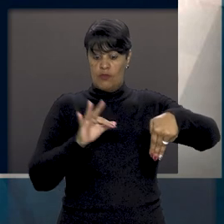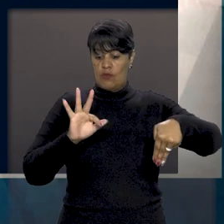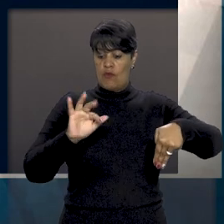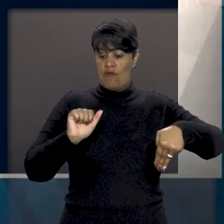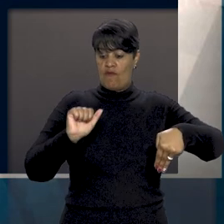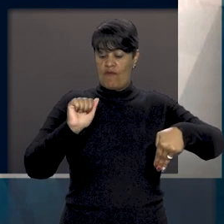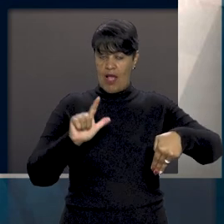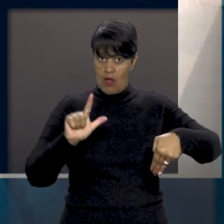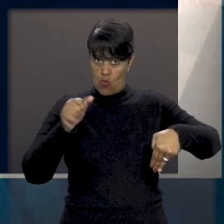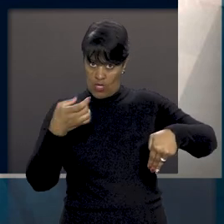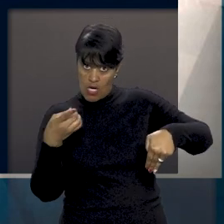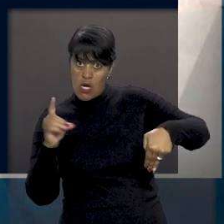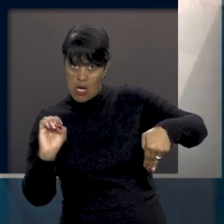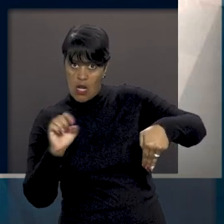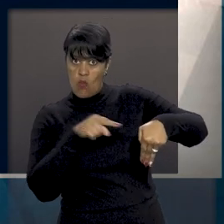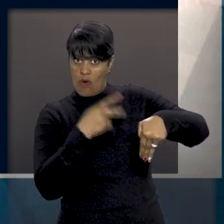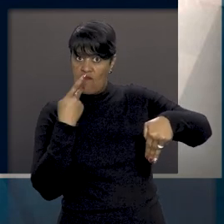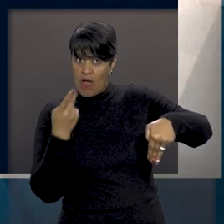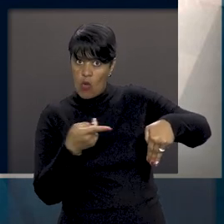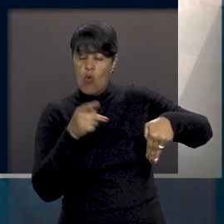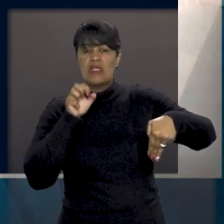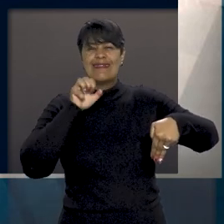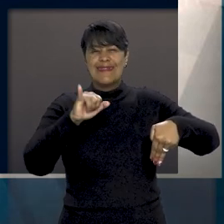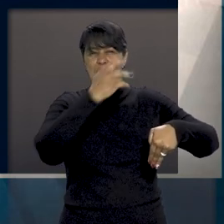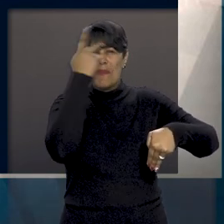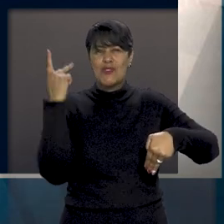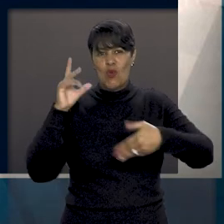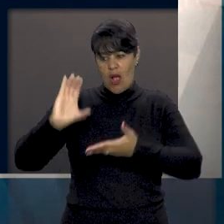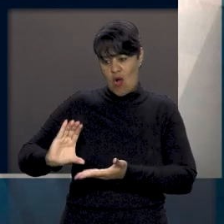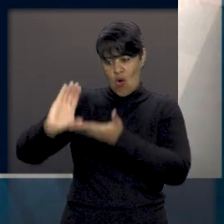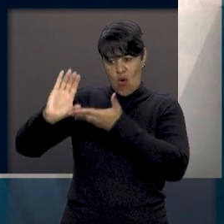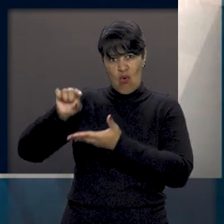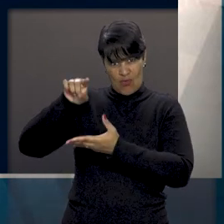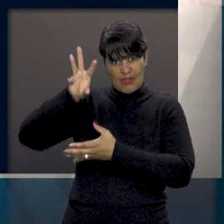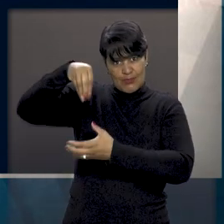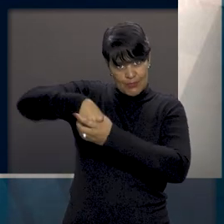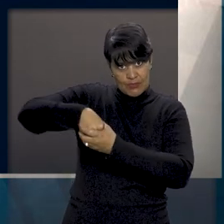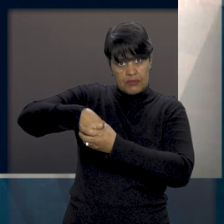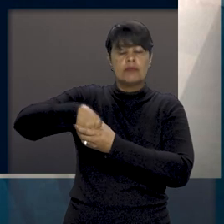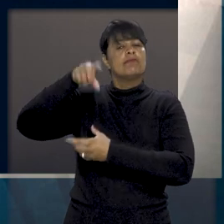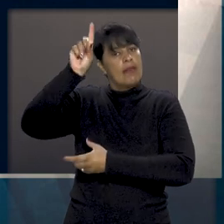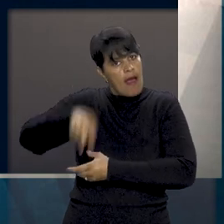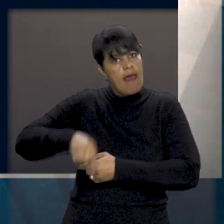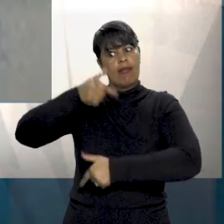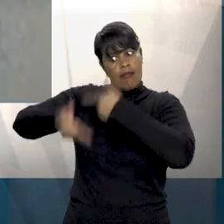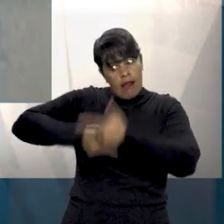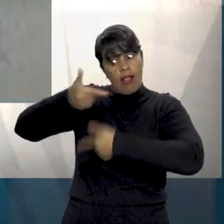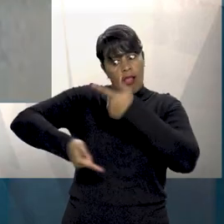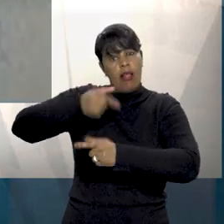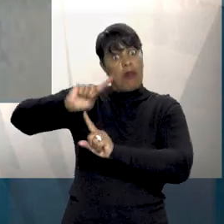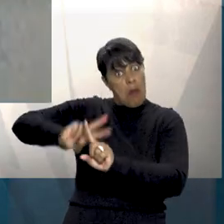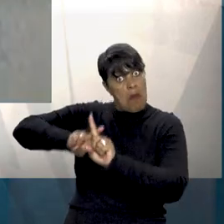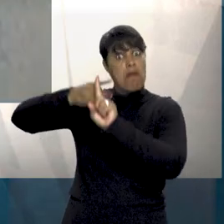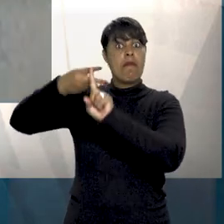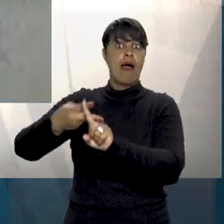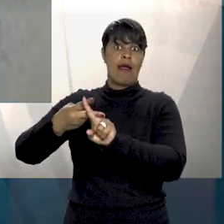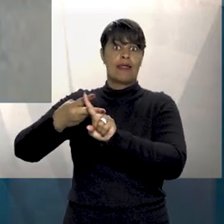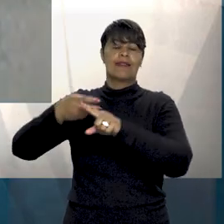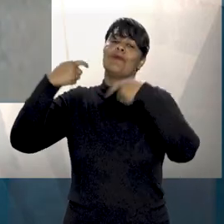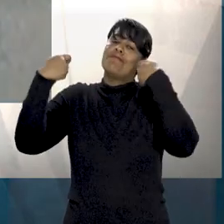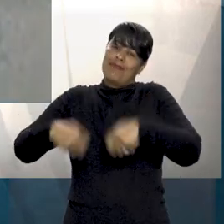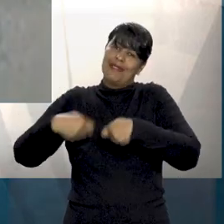Falcão, ressaltou que a função de conselheiro, inegavelmente, gera carga de trabalho extra, cuja retribuição